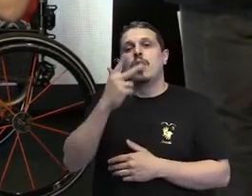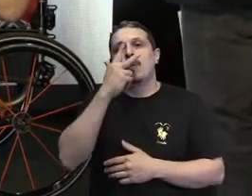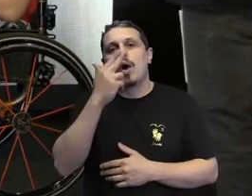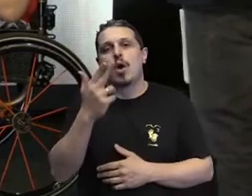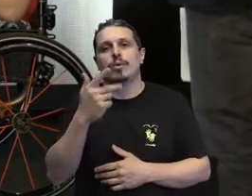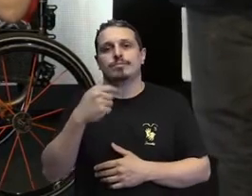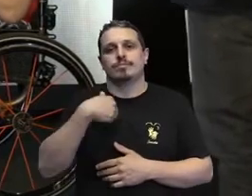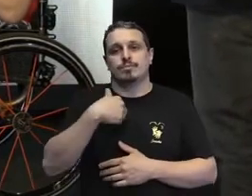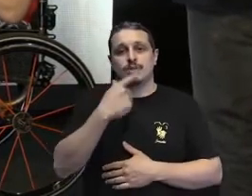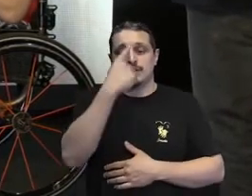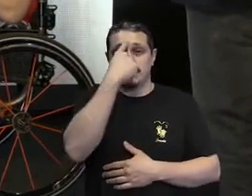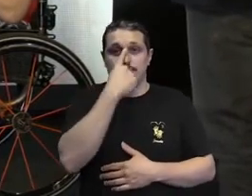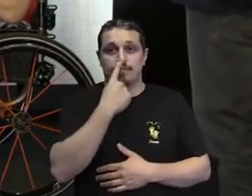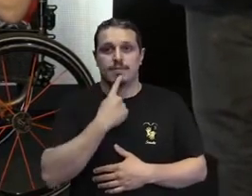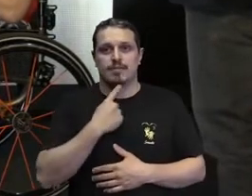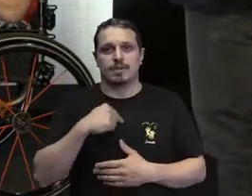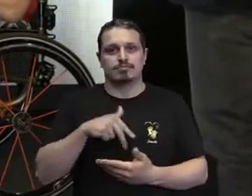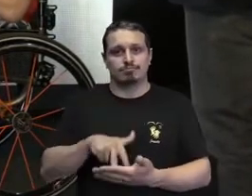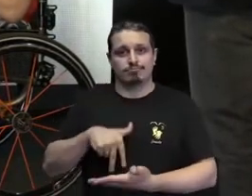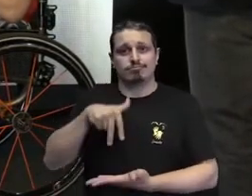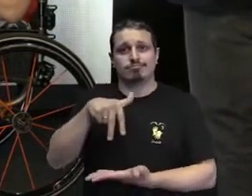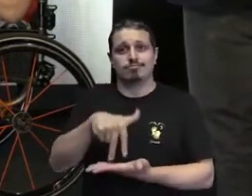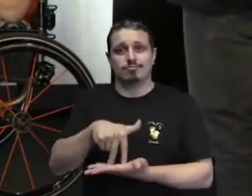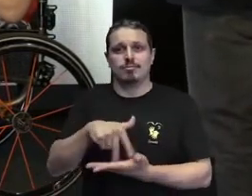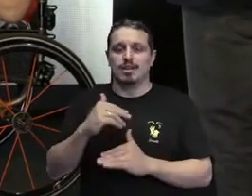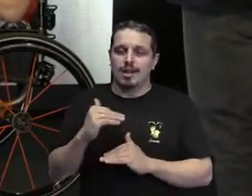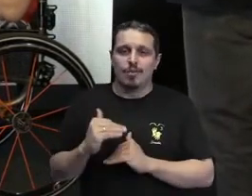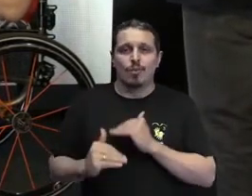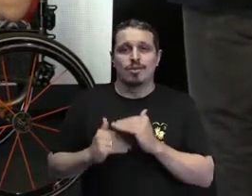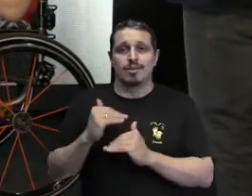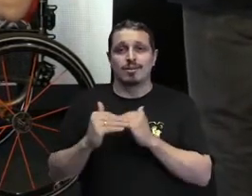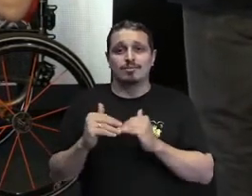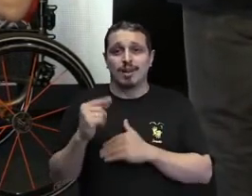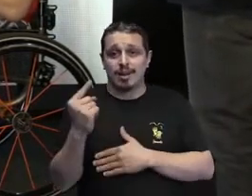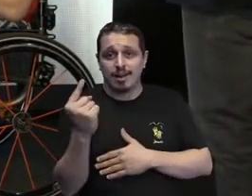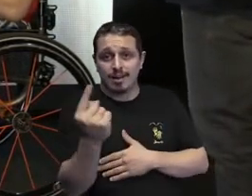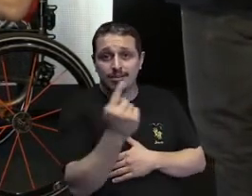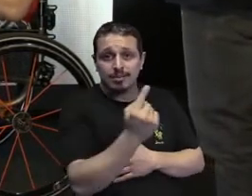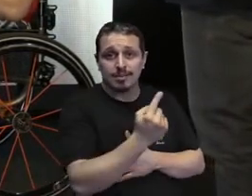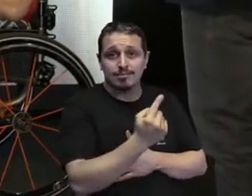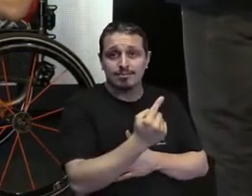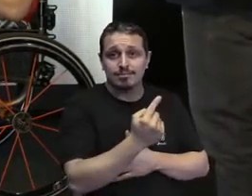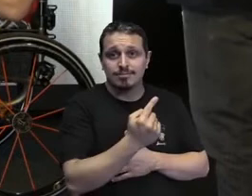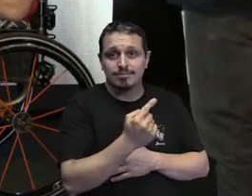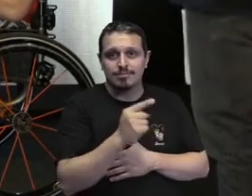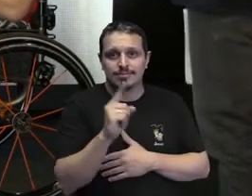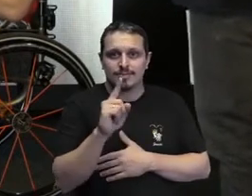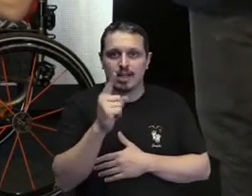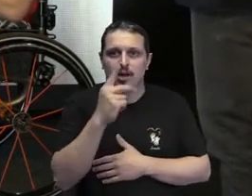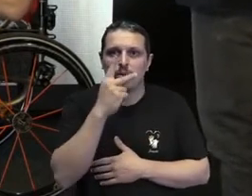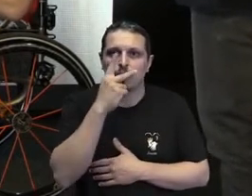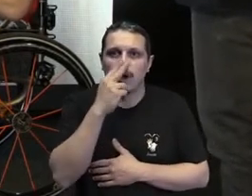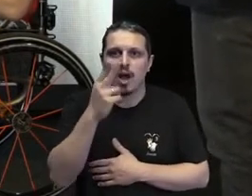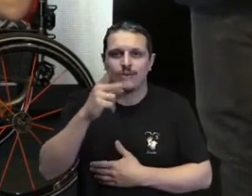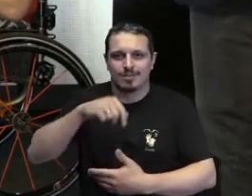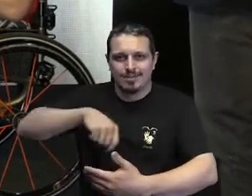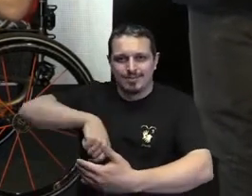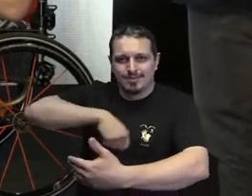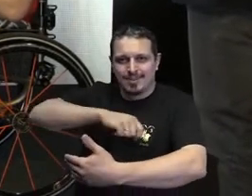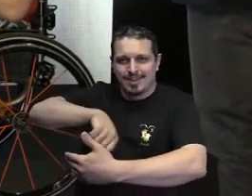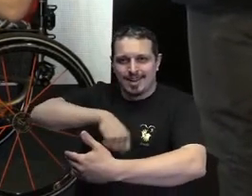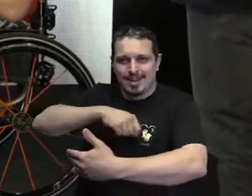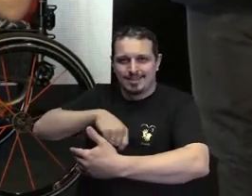processo e que, para cada um, dura um tempo, não tem uma receita de bolo, não dá para seguir uma bula. O nosso